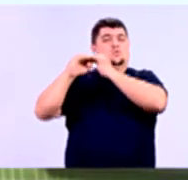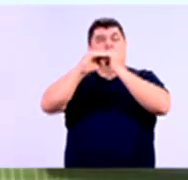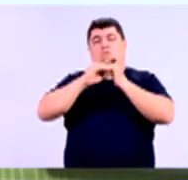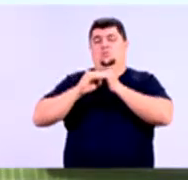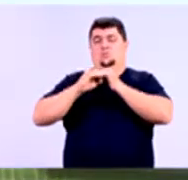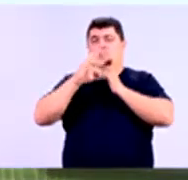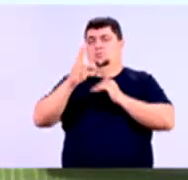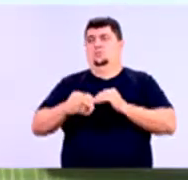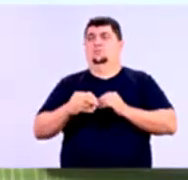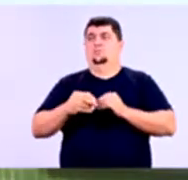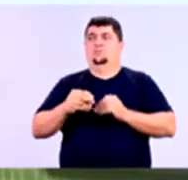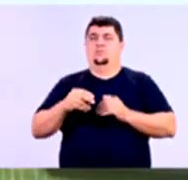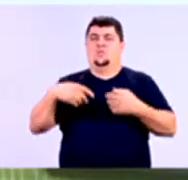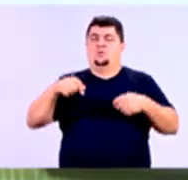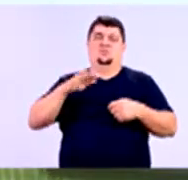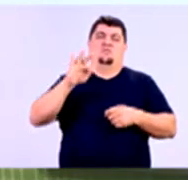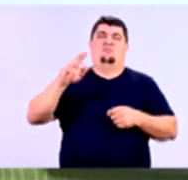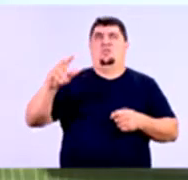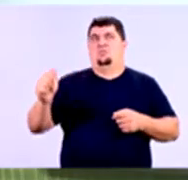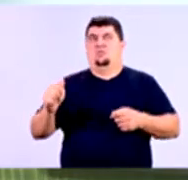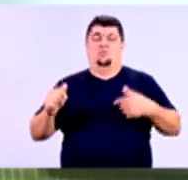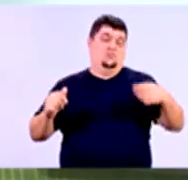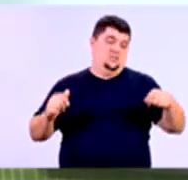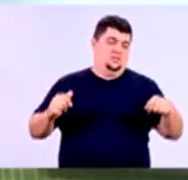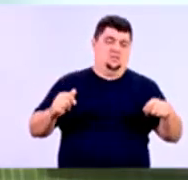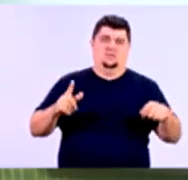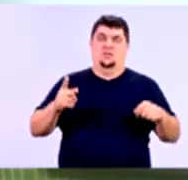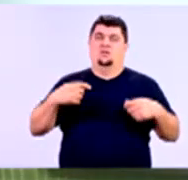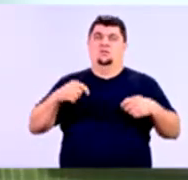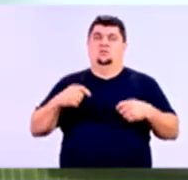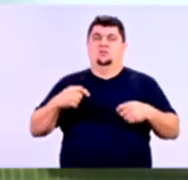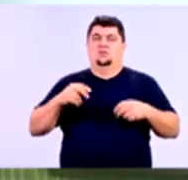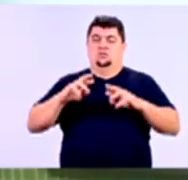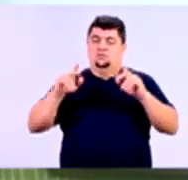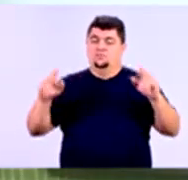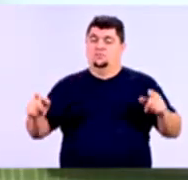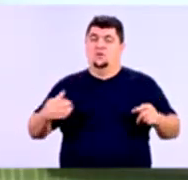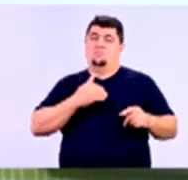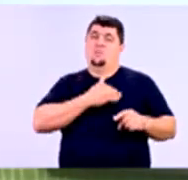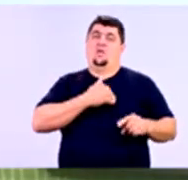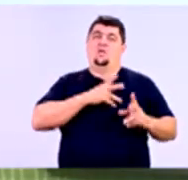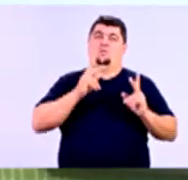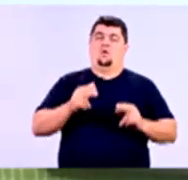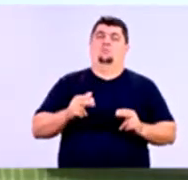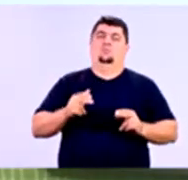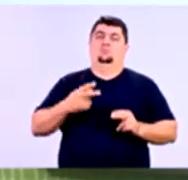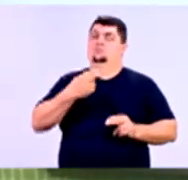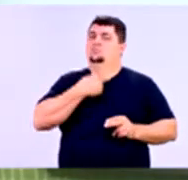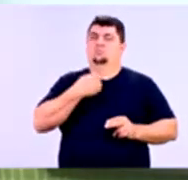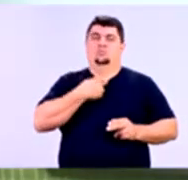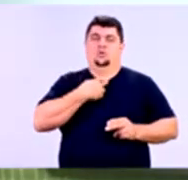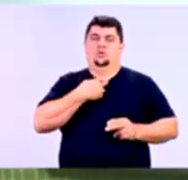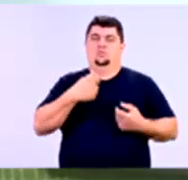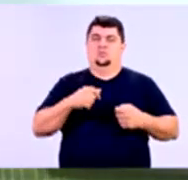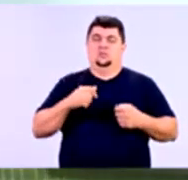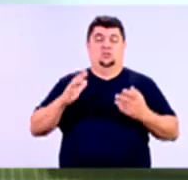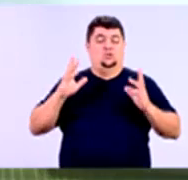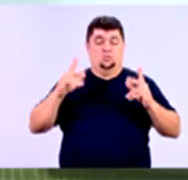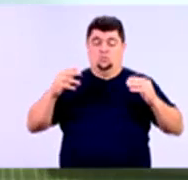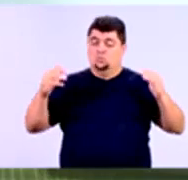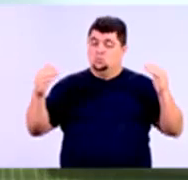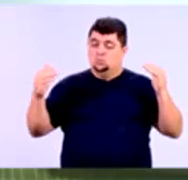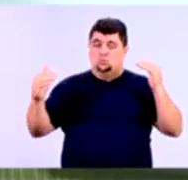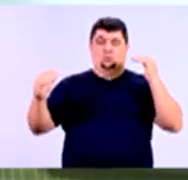para eles não precisarem de fiador, não precisarem de capital garantidor. Isso aí você está criando uma diferenciação entre os seus clientes que pode ser que não seja positiva para você,